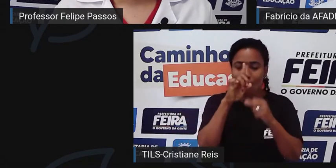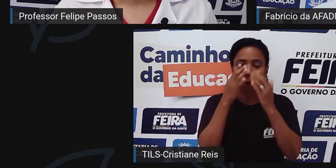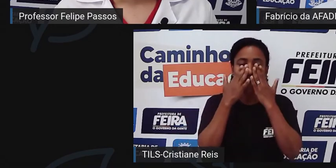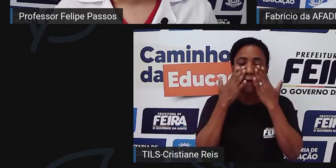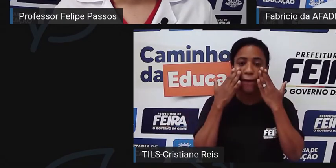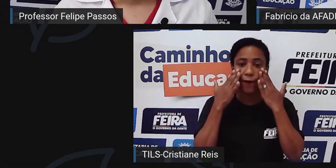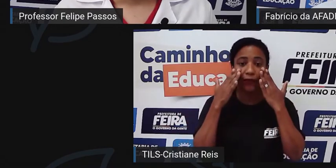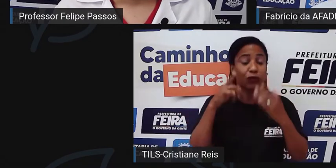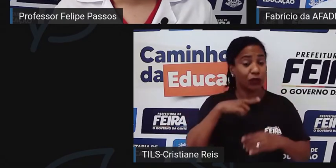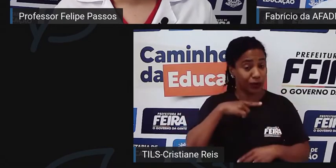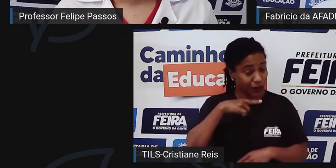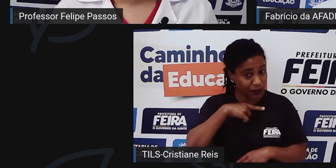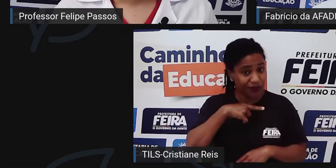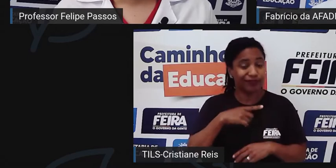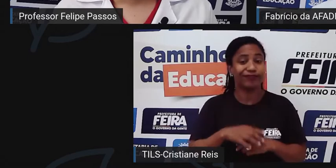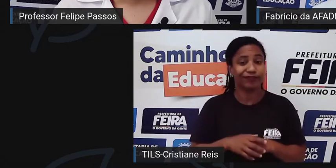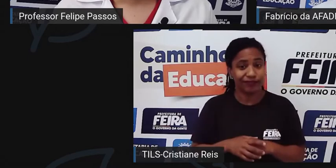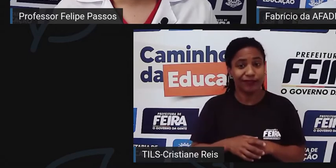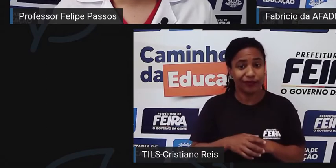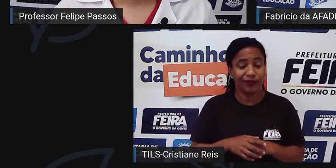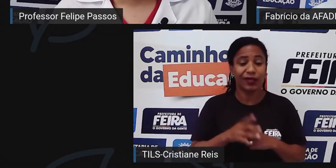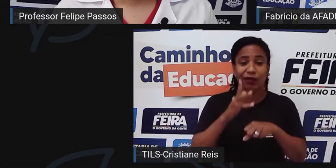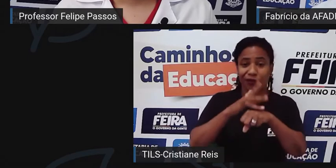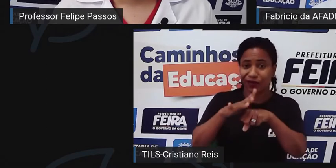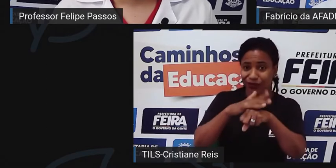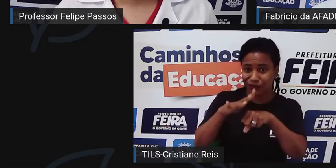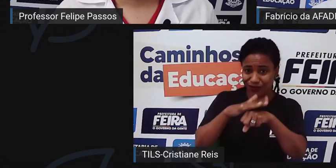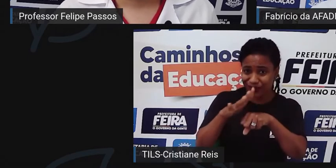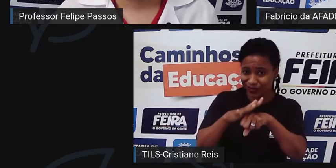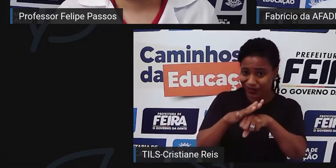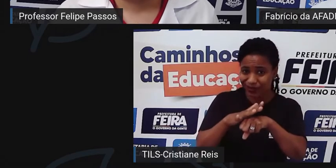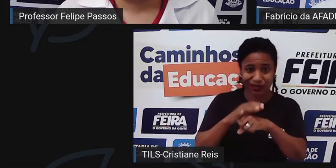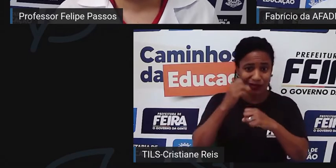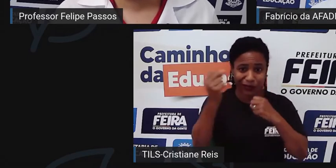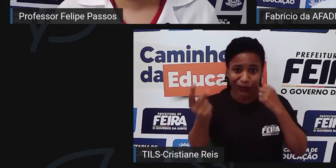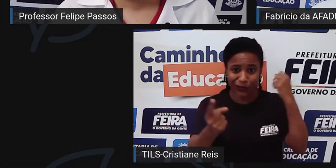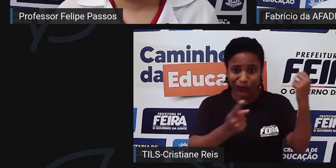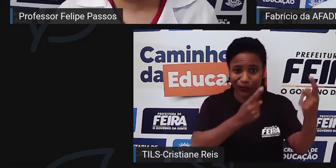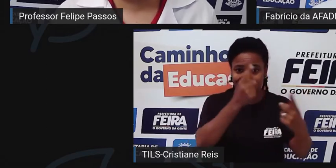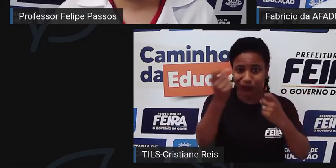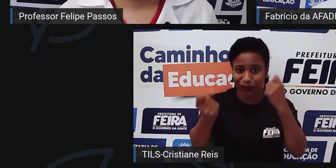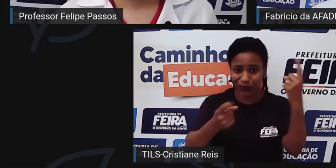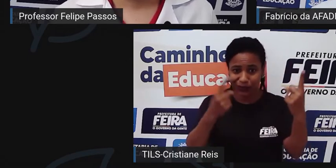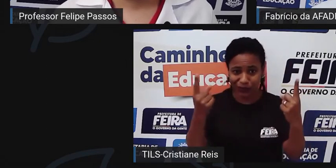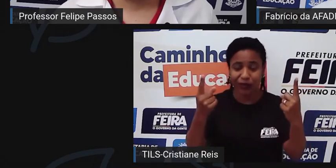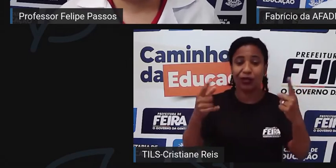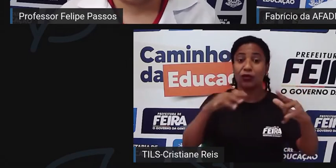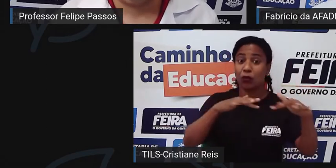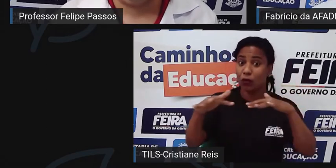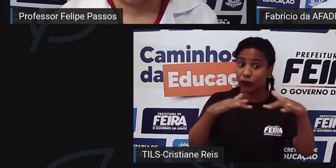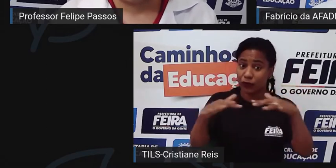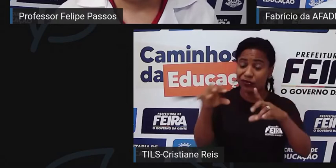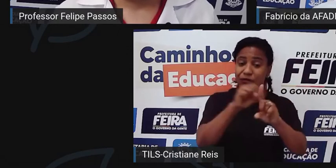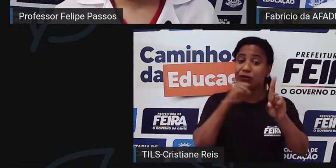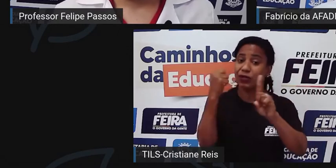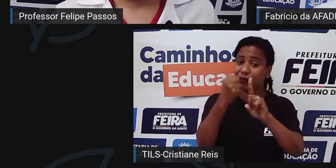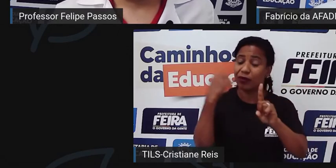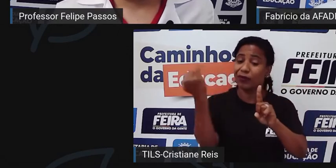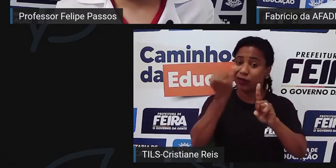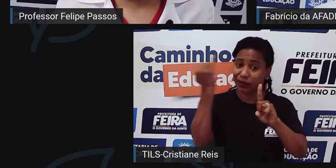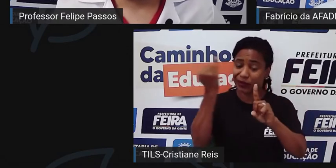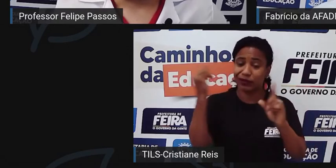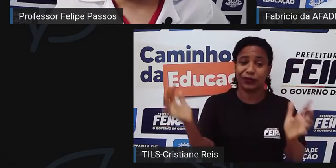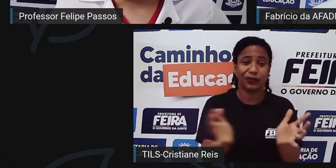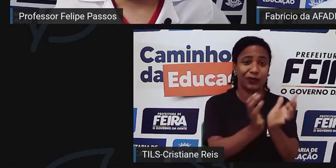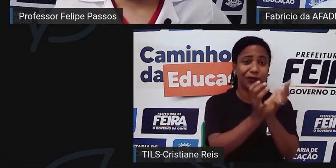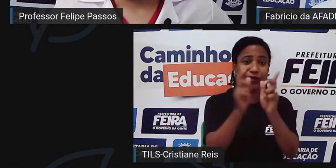doença fosiforme. Então, uma doença dessa, ela não é rara. Então, os movimentos sociais são importantes. As associações são